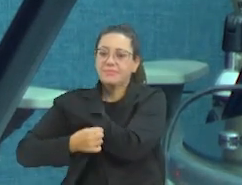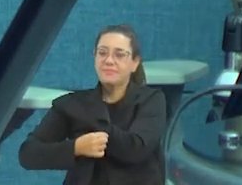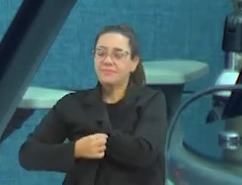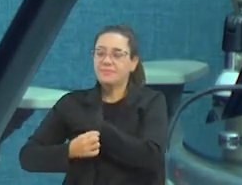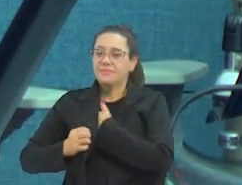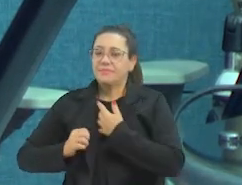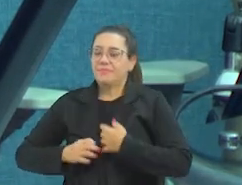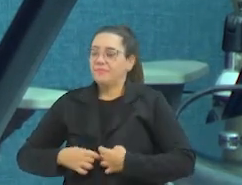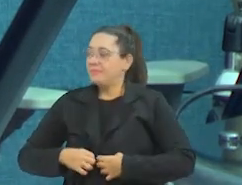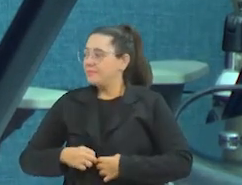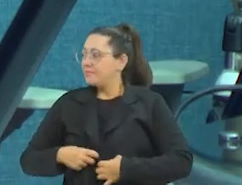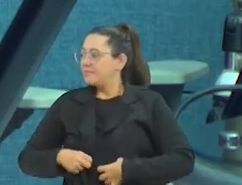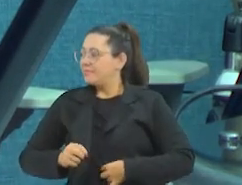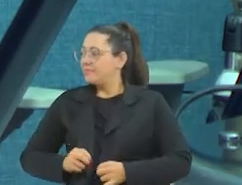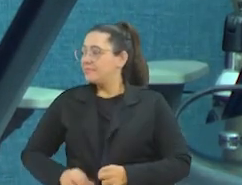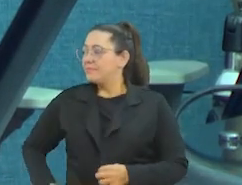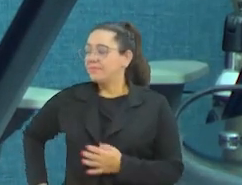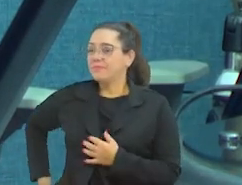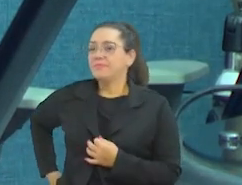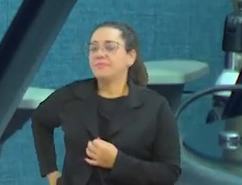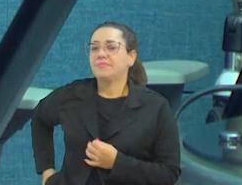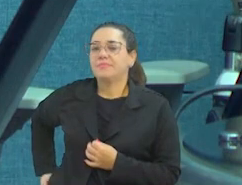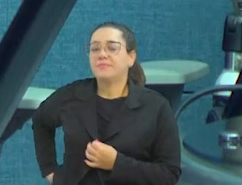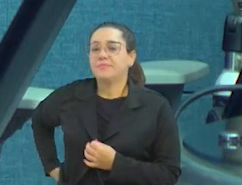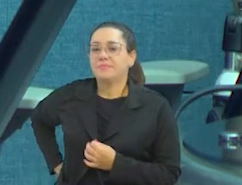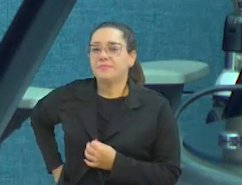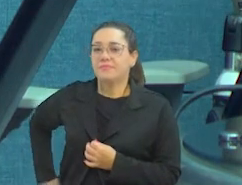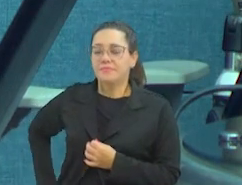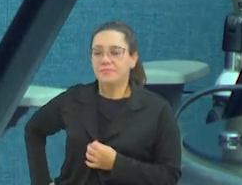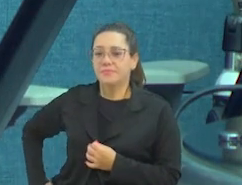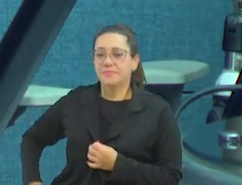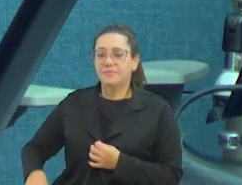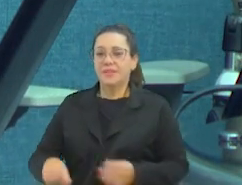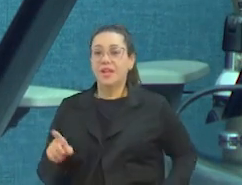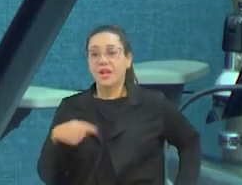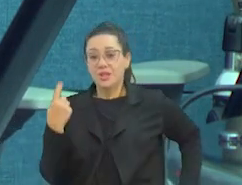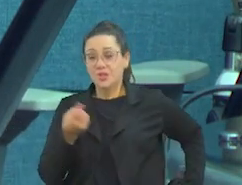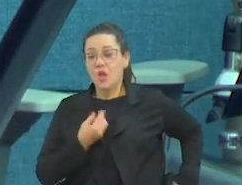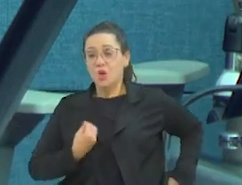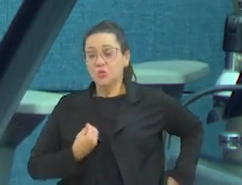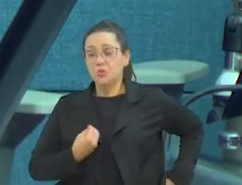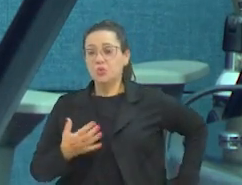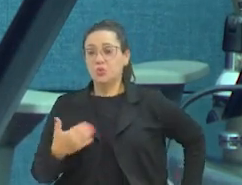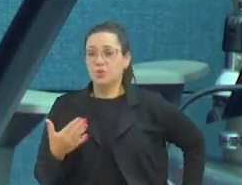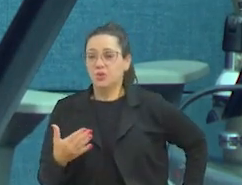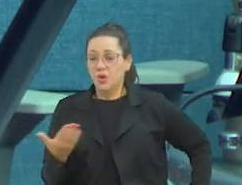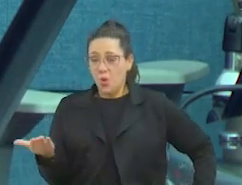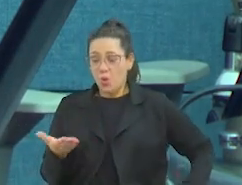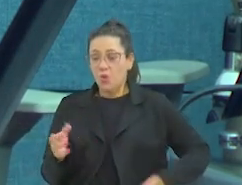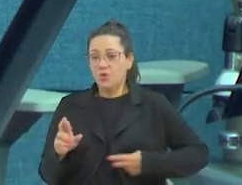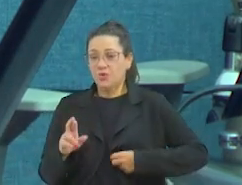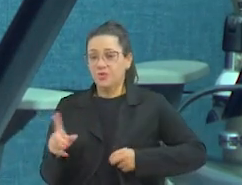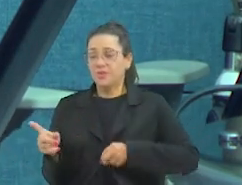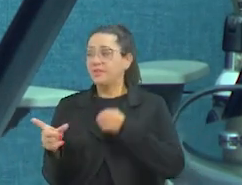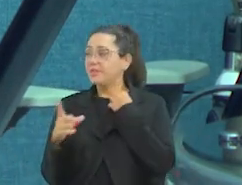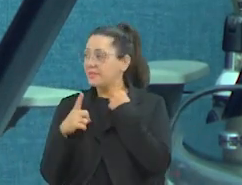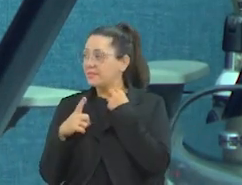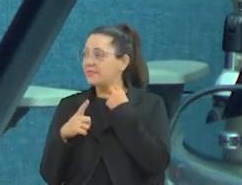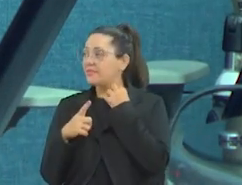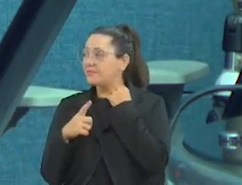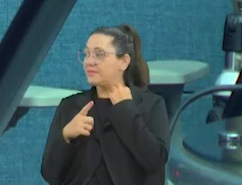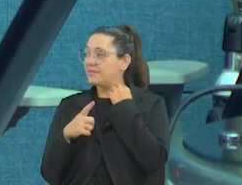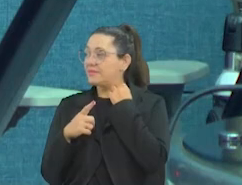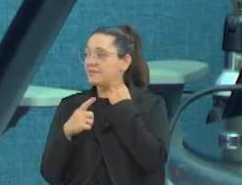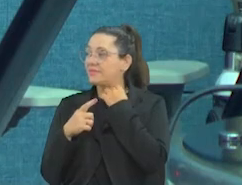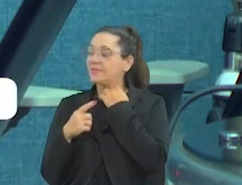portas abertas para atender a população, as necessidades do povo. E nós estamos com um trabalho diferenciado hoje em questão de marketing da Câmara.